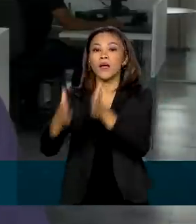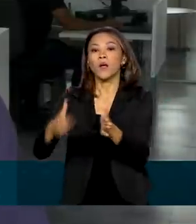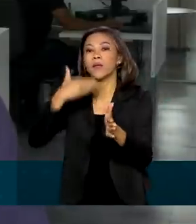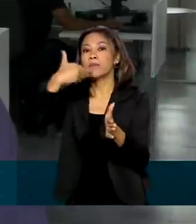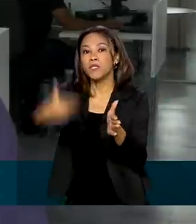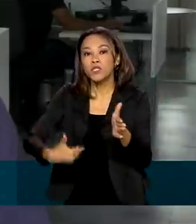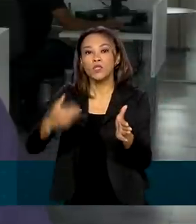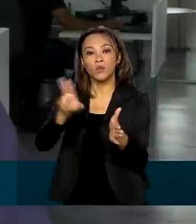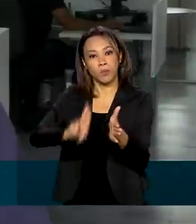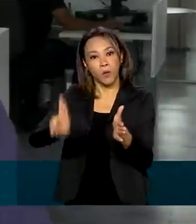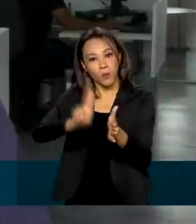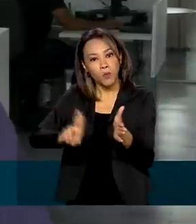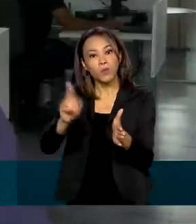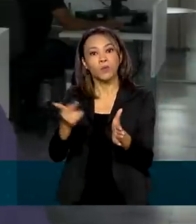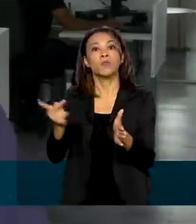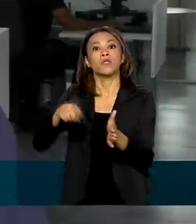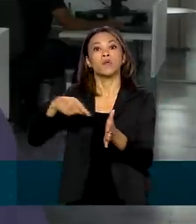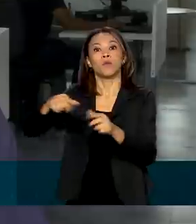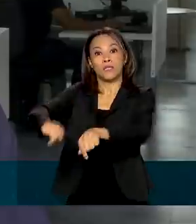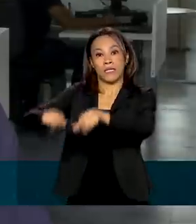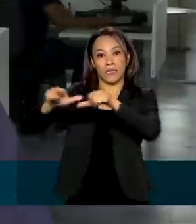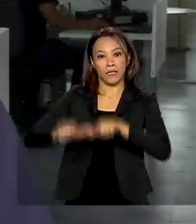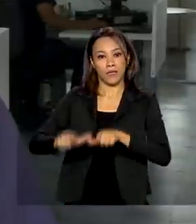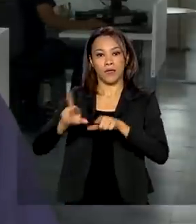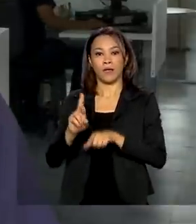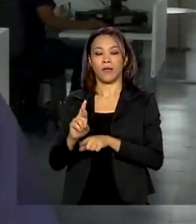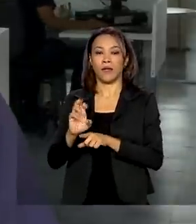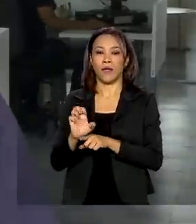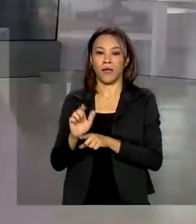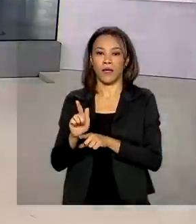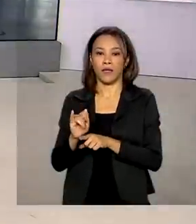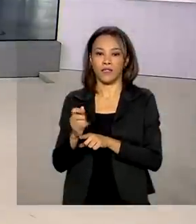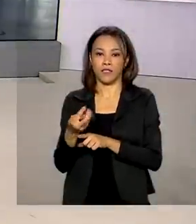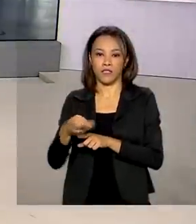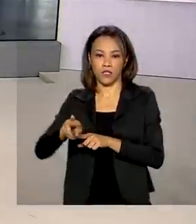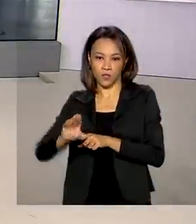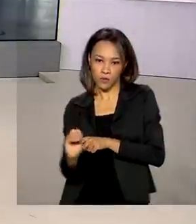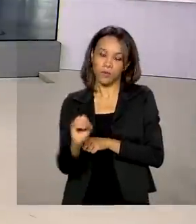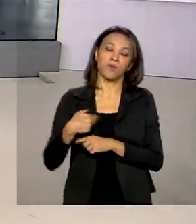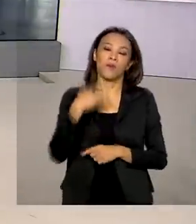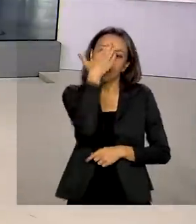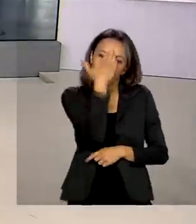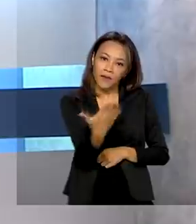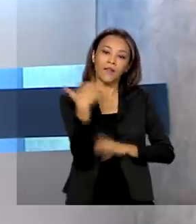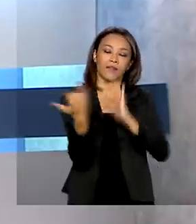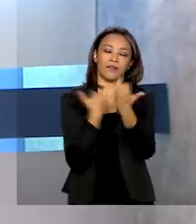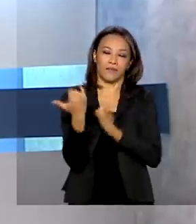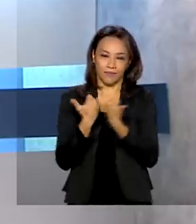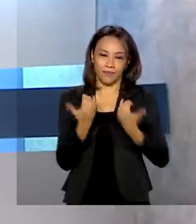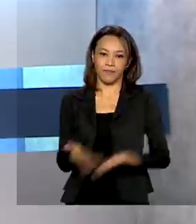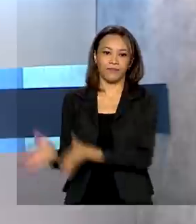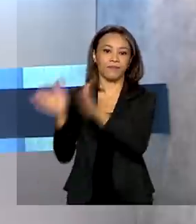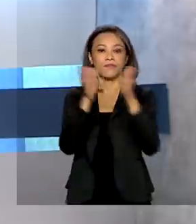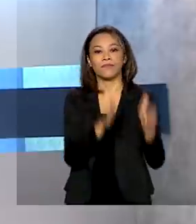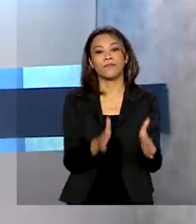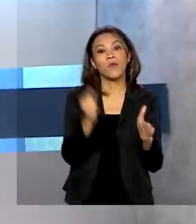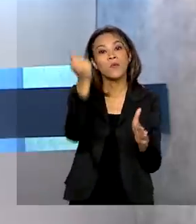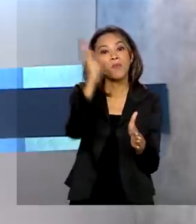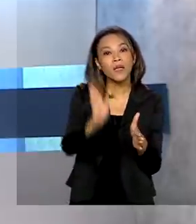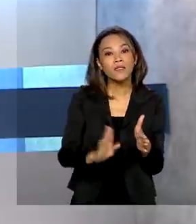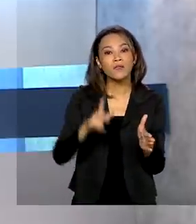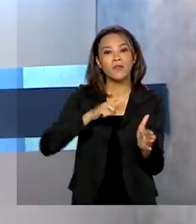e o próprio pedido de registro. Voltamos com você, Manu. Obrigada, Tiago, pelas informações. E o Brasil